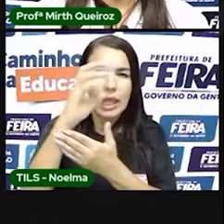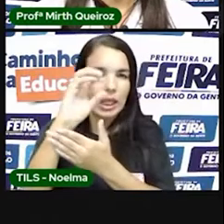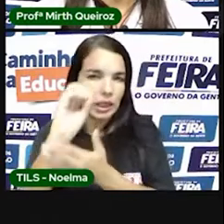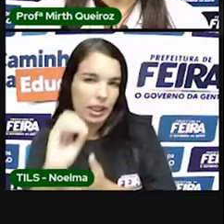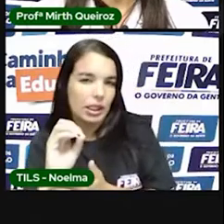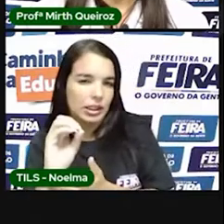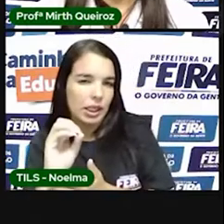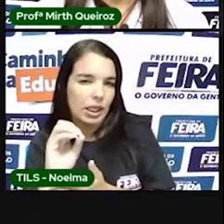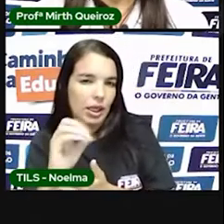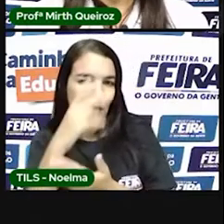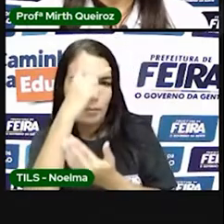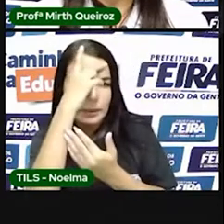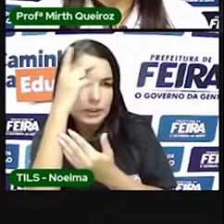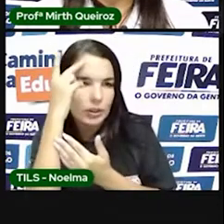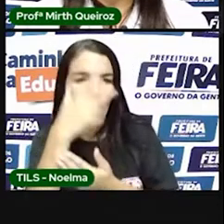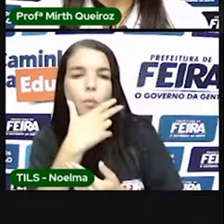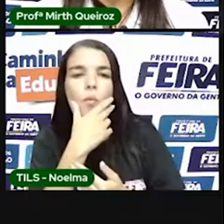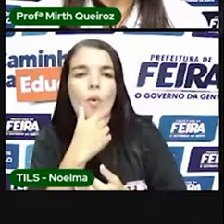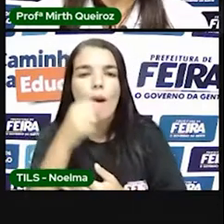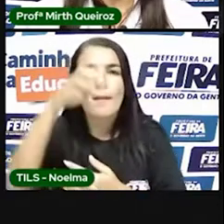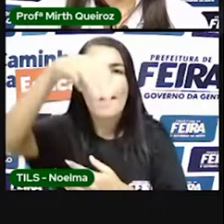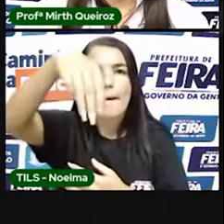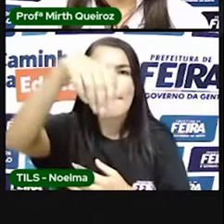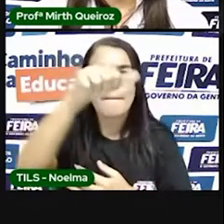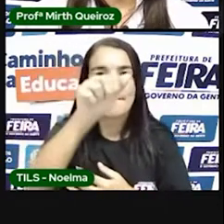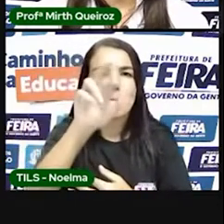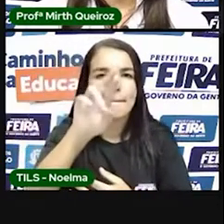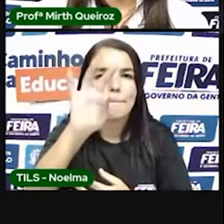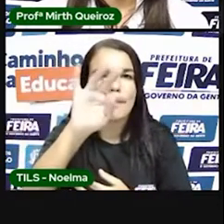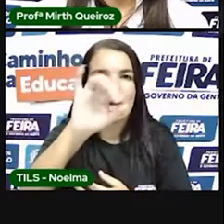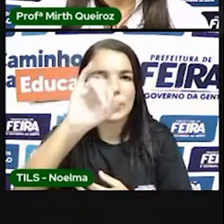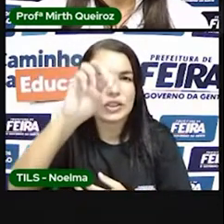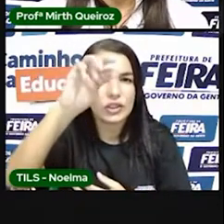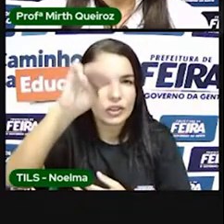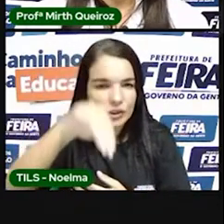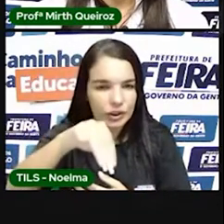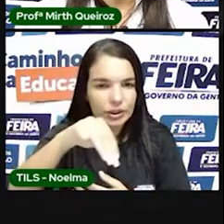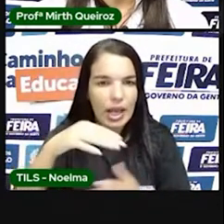Afonso de Souza, e se estendeu até 1822.